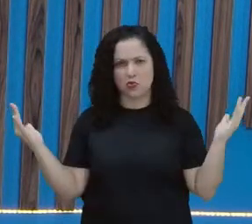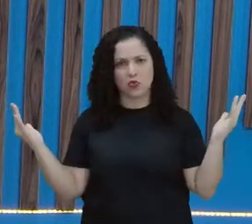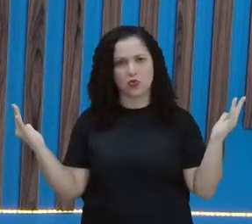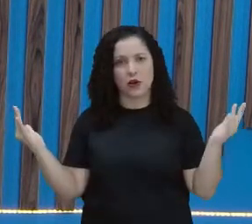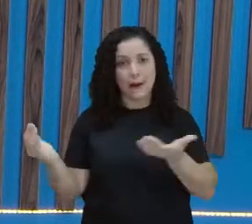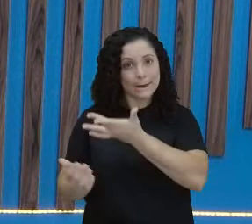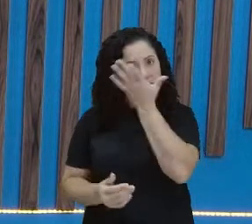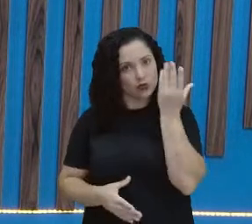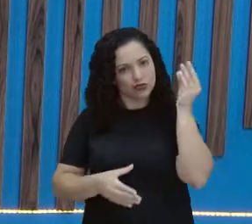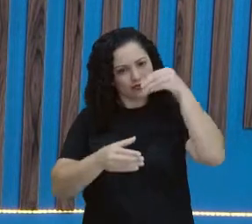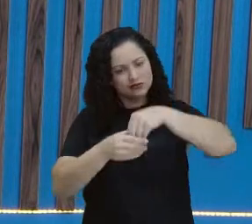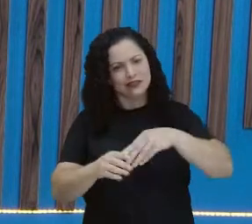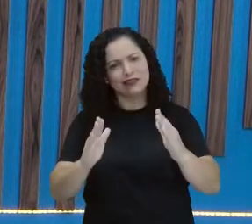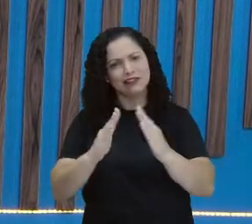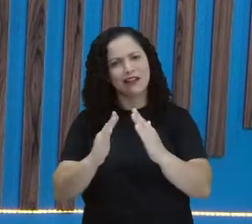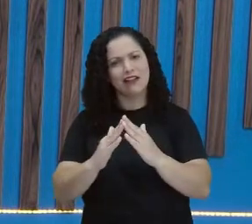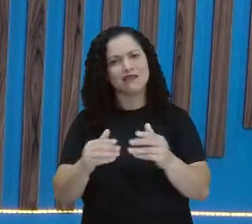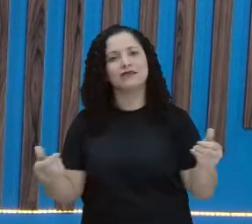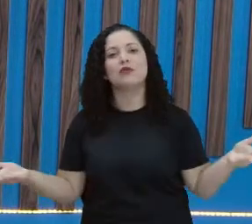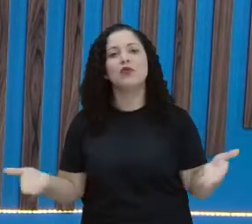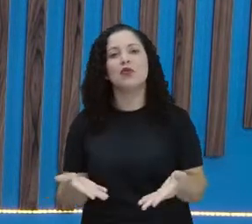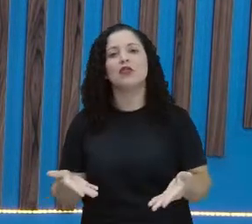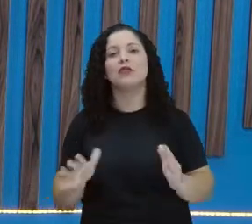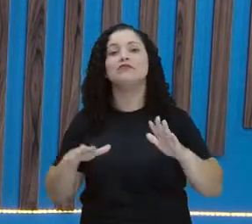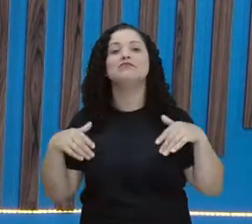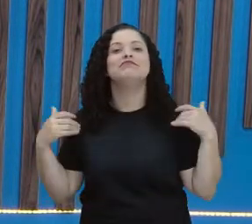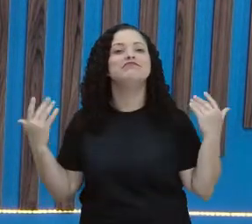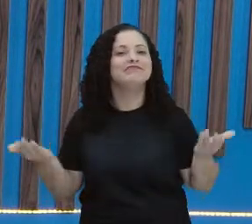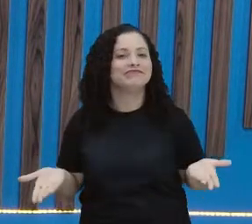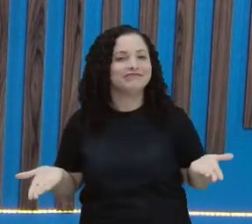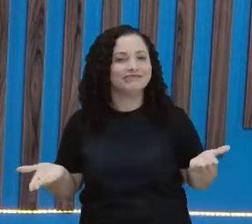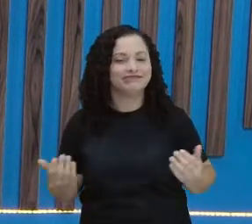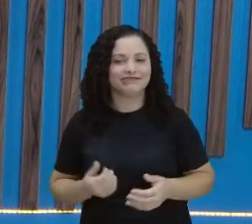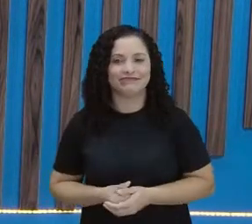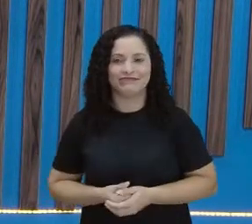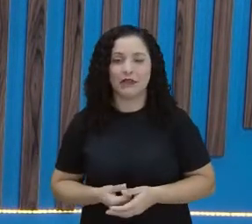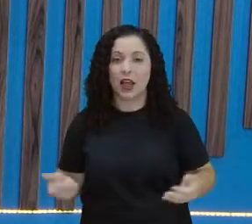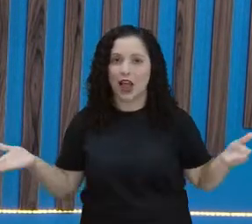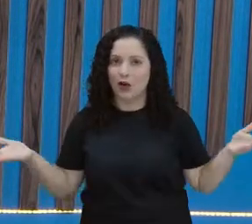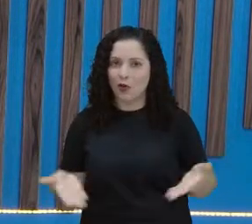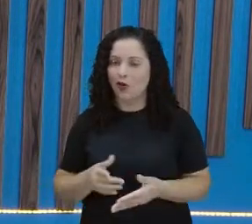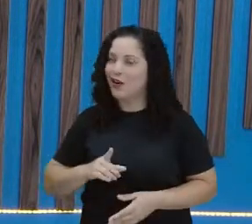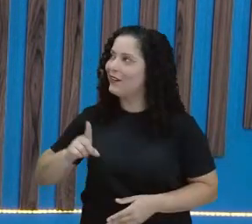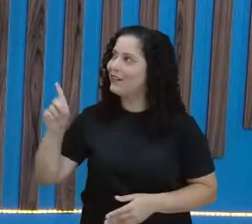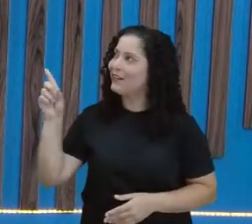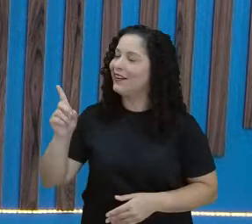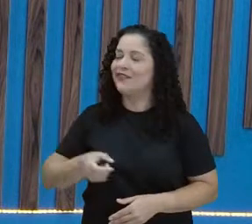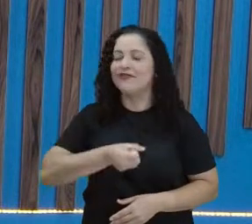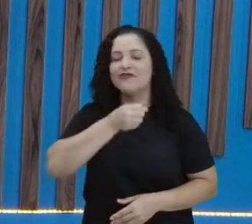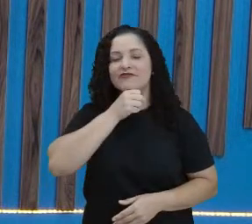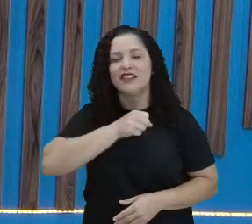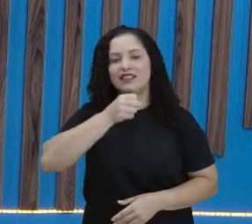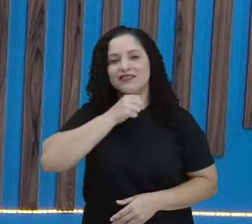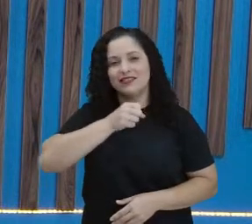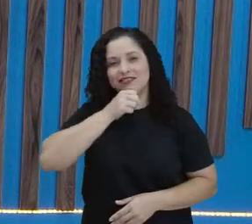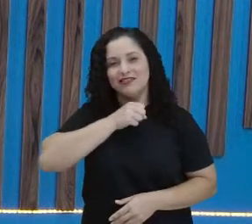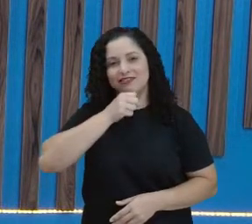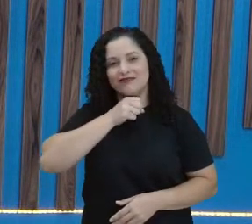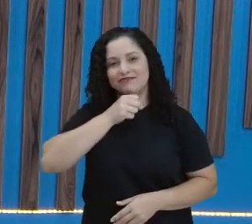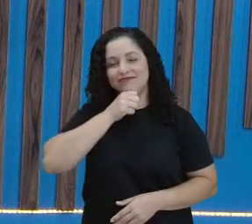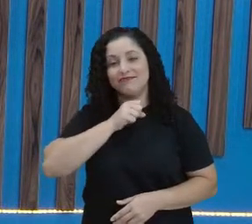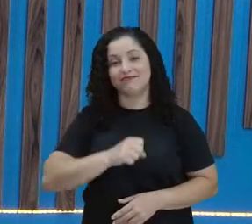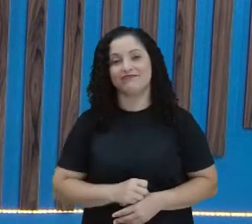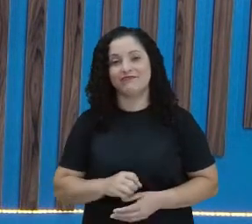que moram com você se encontram? Vamos falar aí de outra etapa. A velhice. Chamadas por muitos